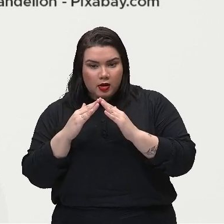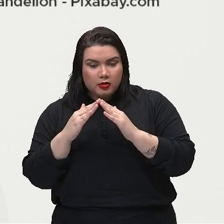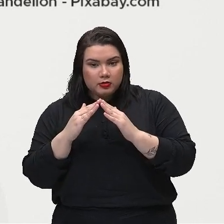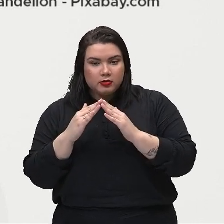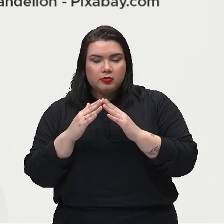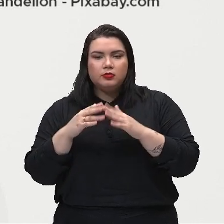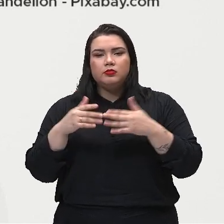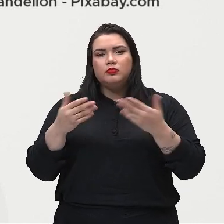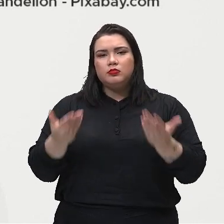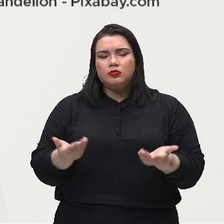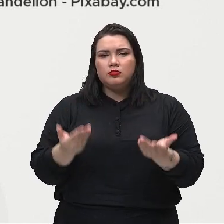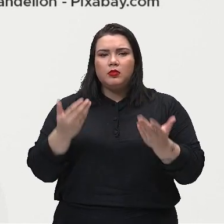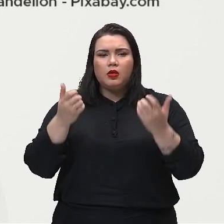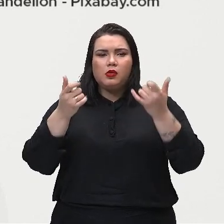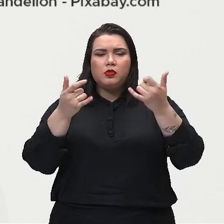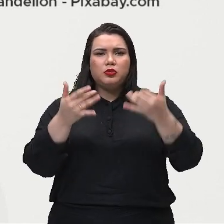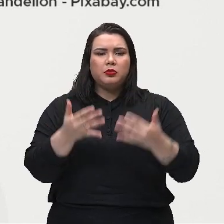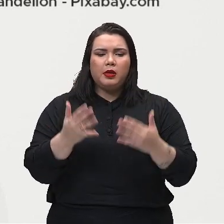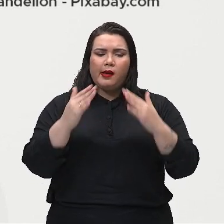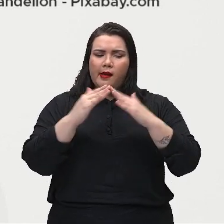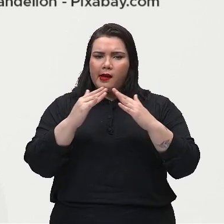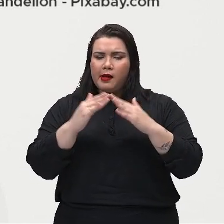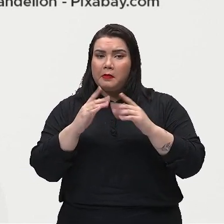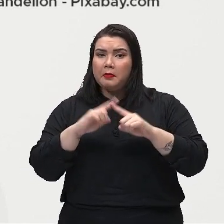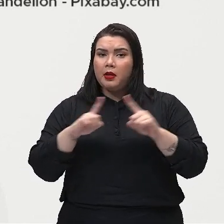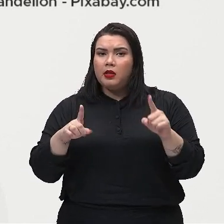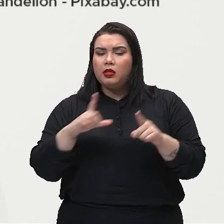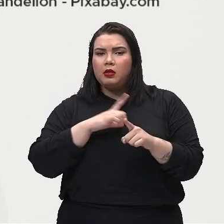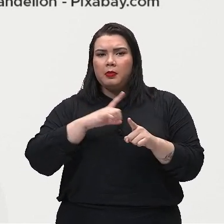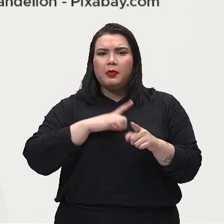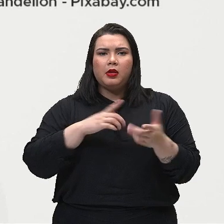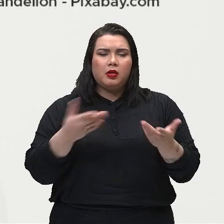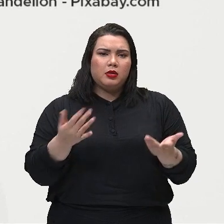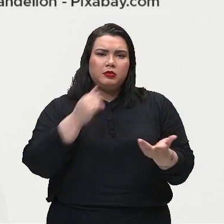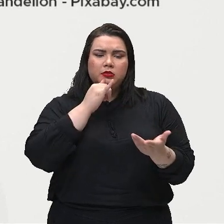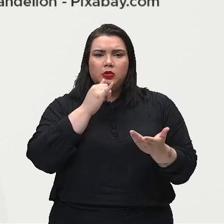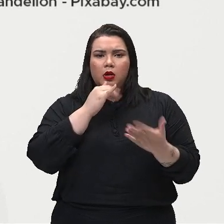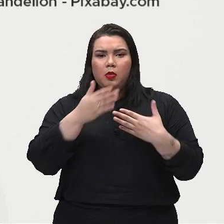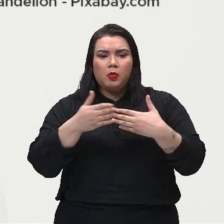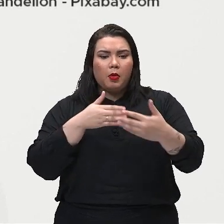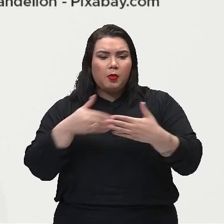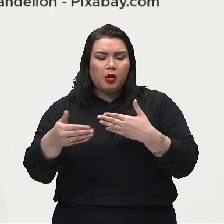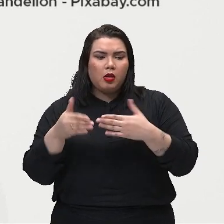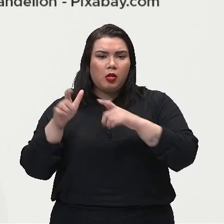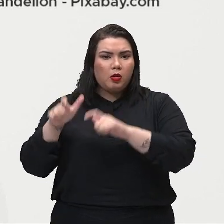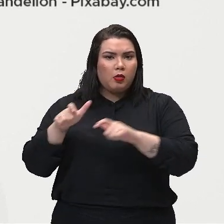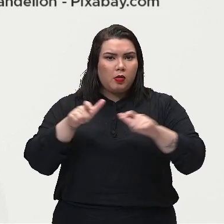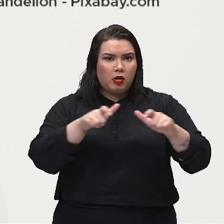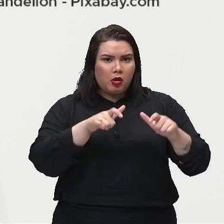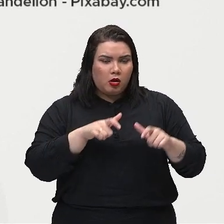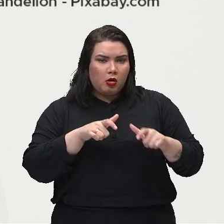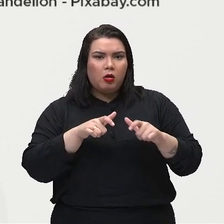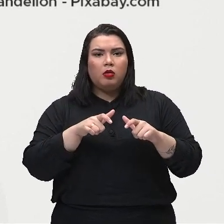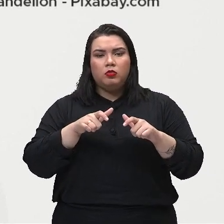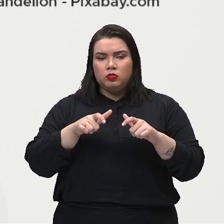lá. Quando eu falo da sua casa, mas também você pode se referir aí a tudo que vocês têm ao redor,